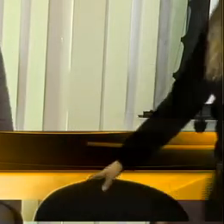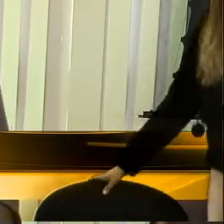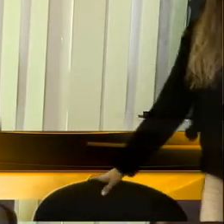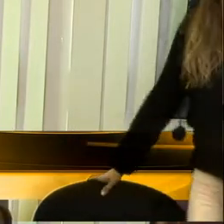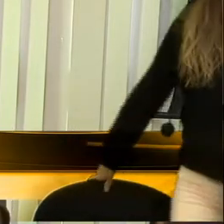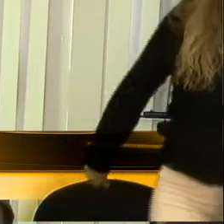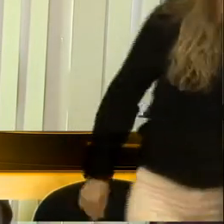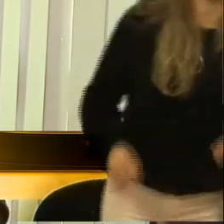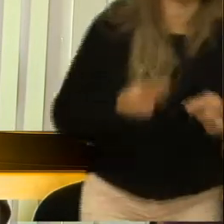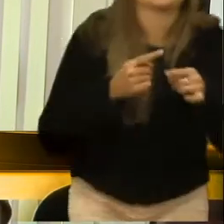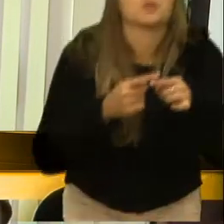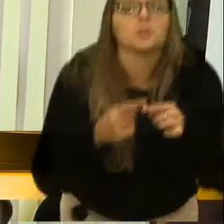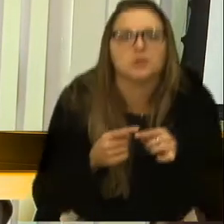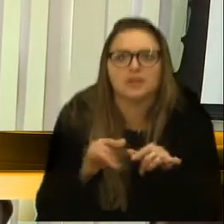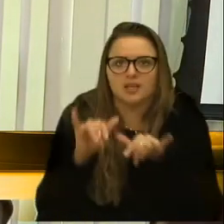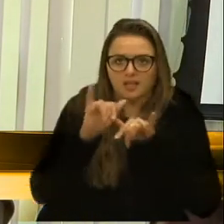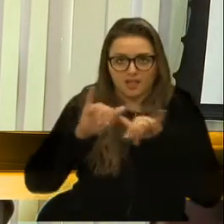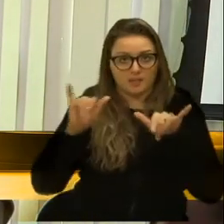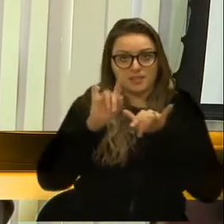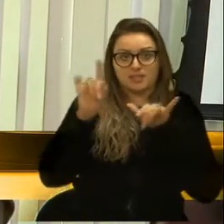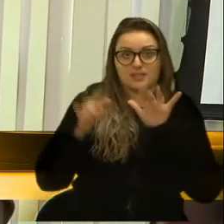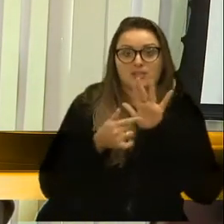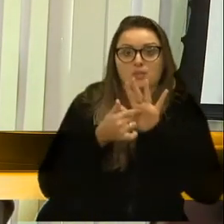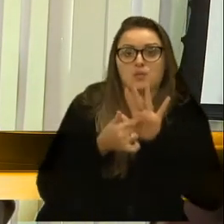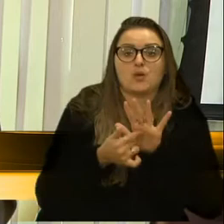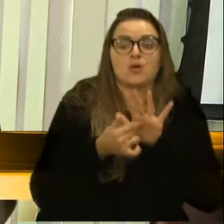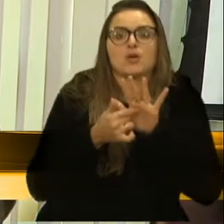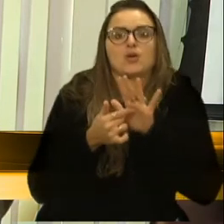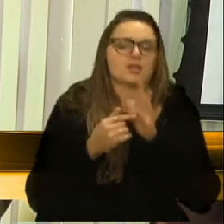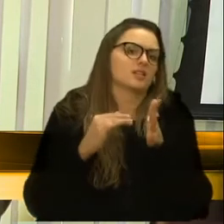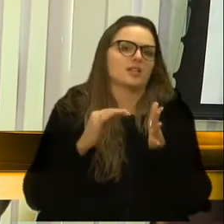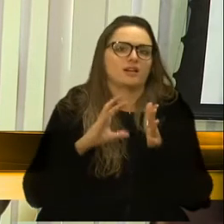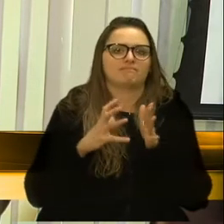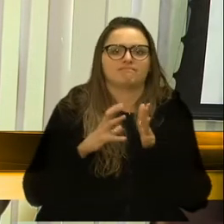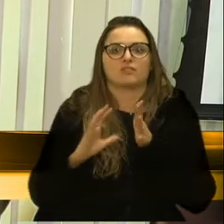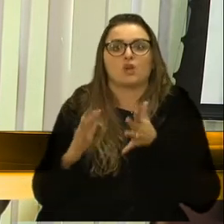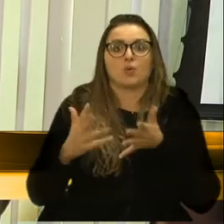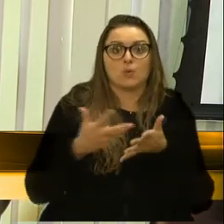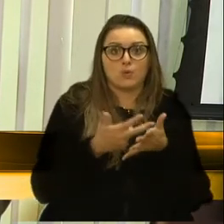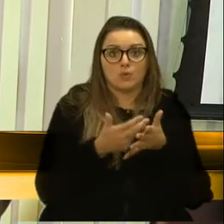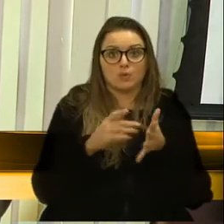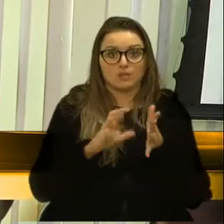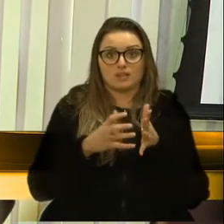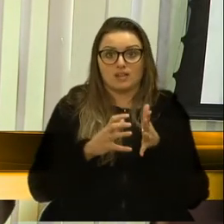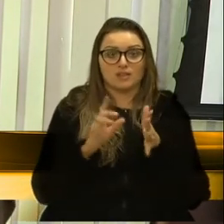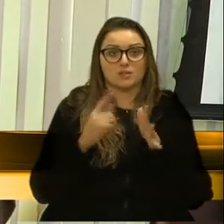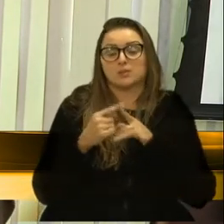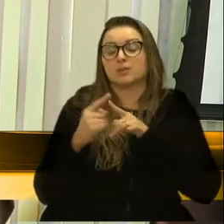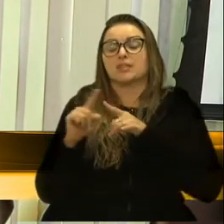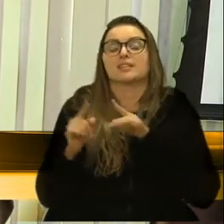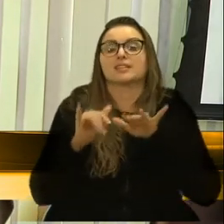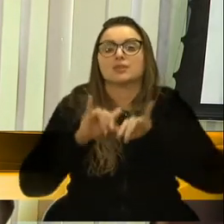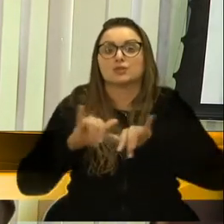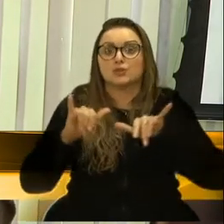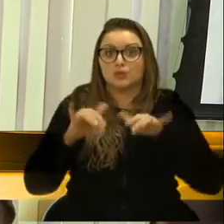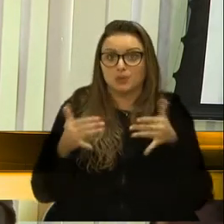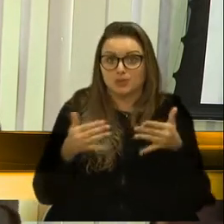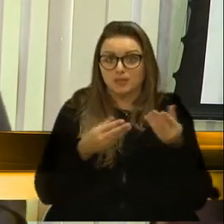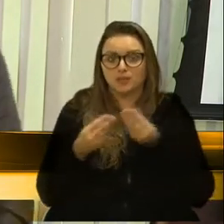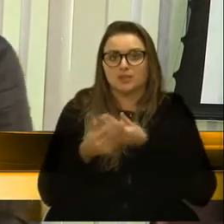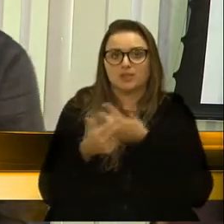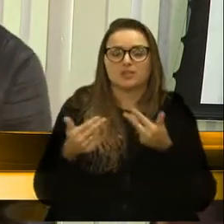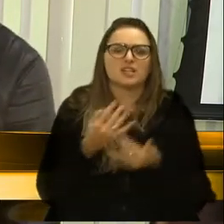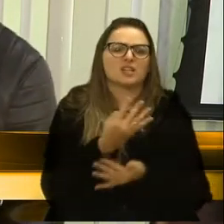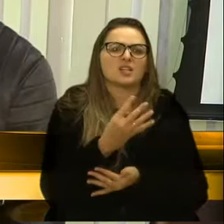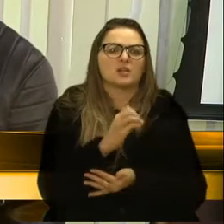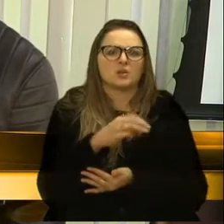do governador das coisas erradas que ele faz? Por que não divulga, então? Por que não divulga muitas coisas? 40